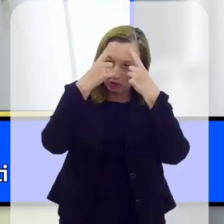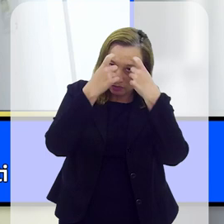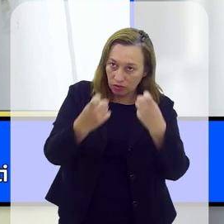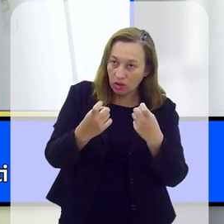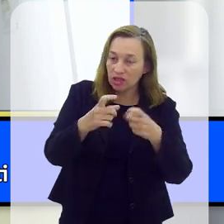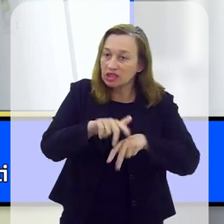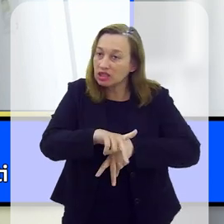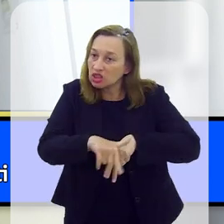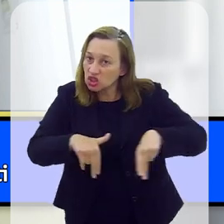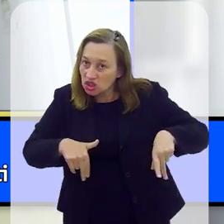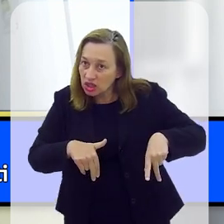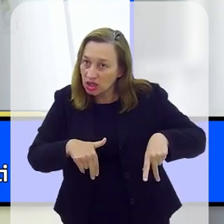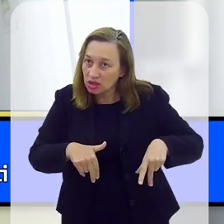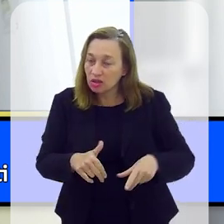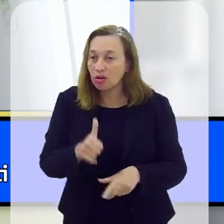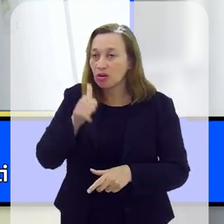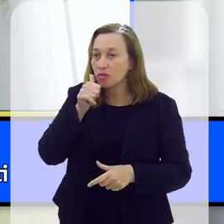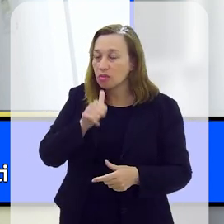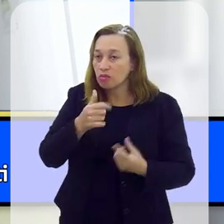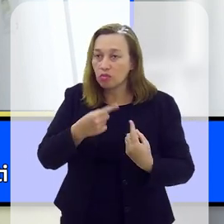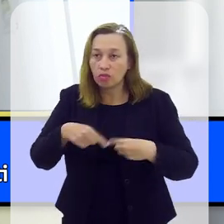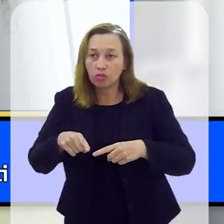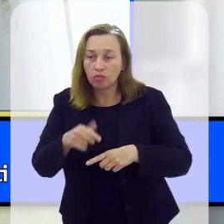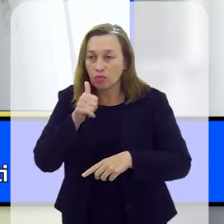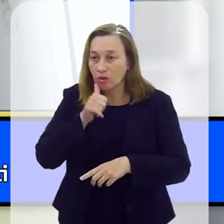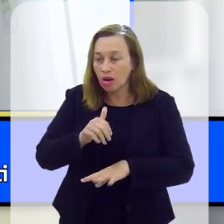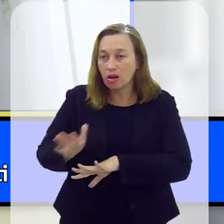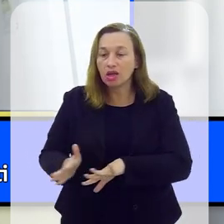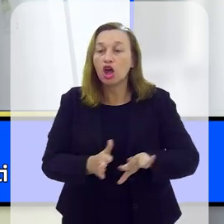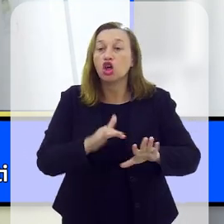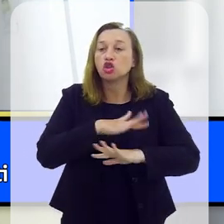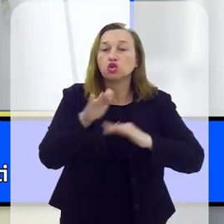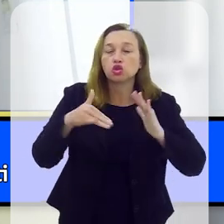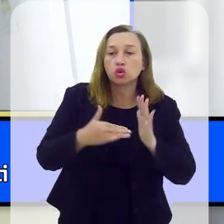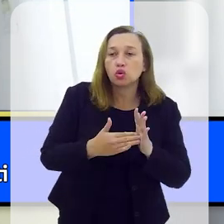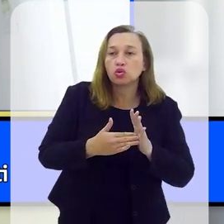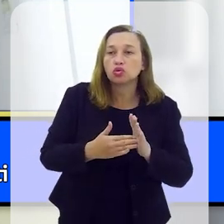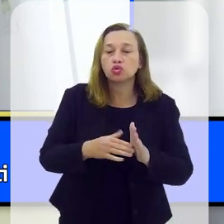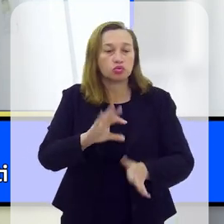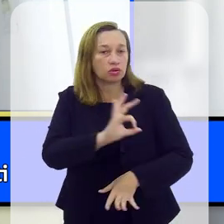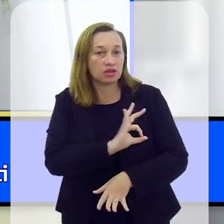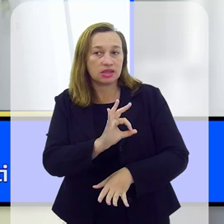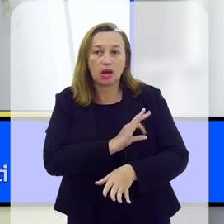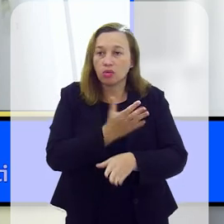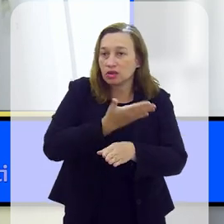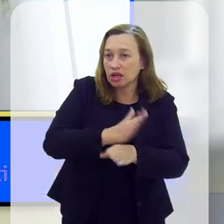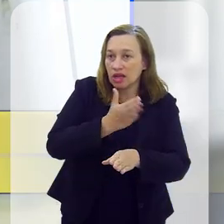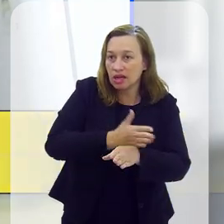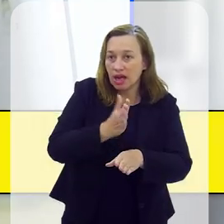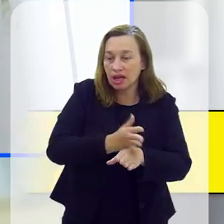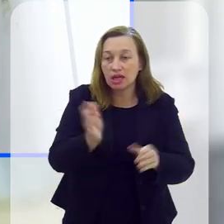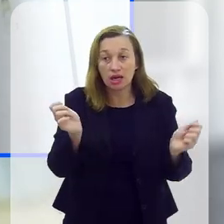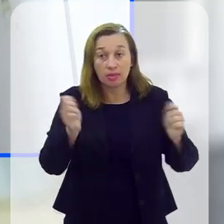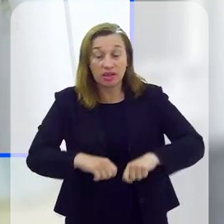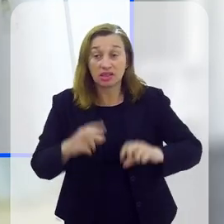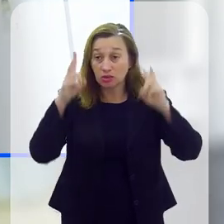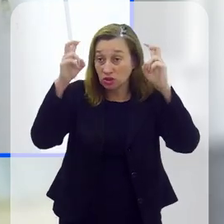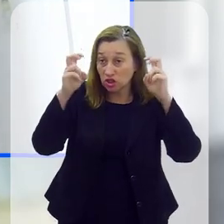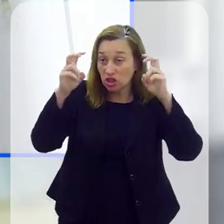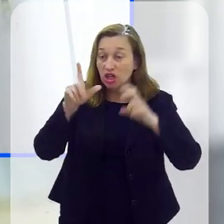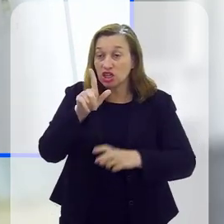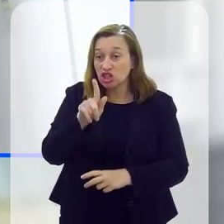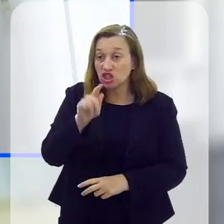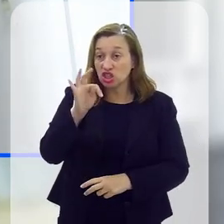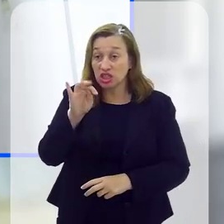violência de gênero e violência doméstica familiar contra a mulher na Polícia Civil. Todos os policiais têm sido treinados e capacitados no tema, não só os de